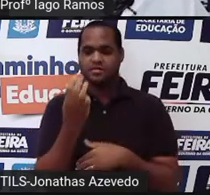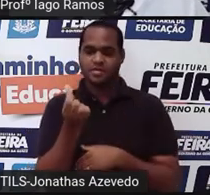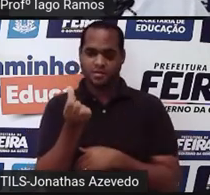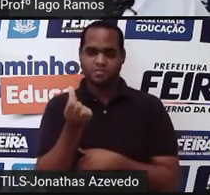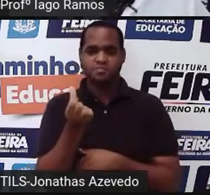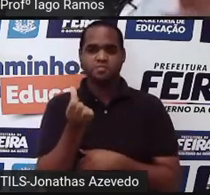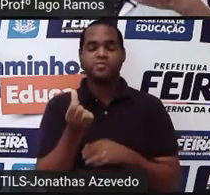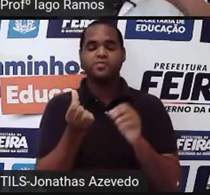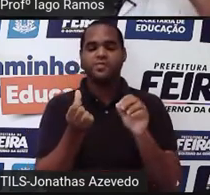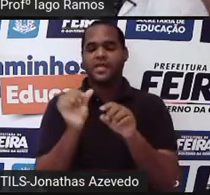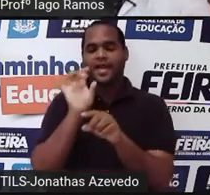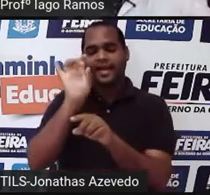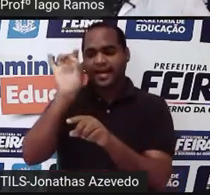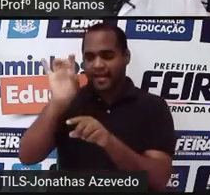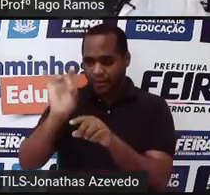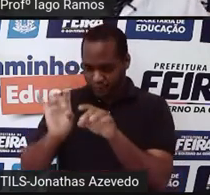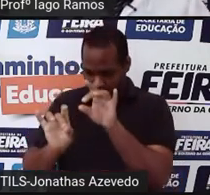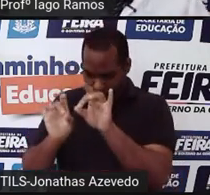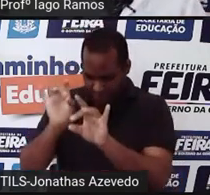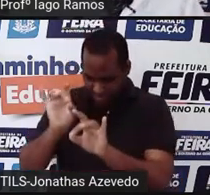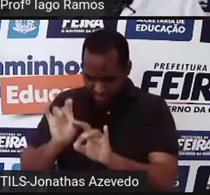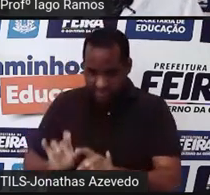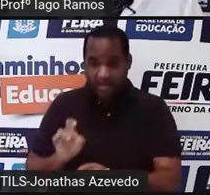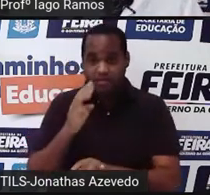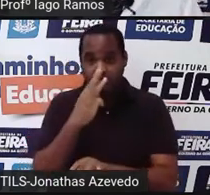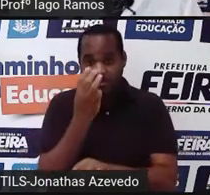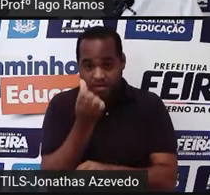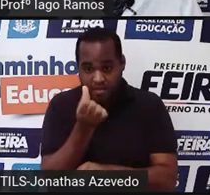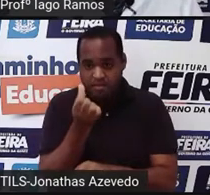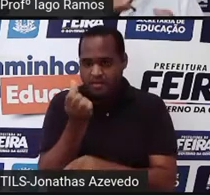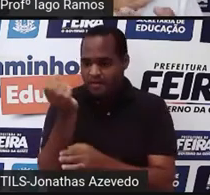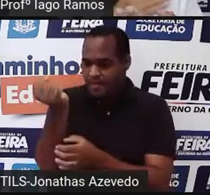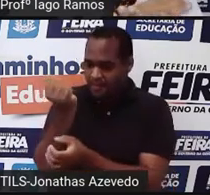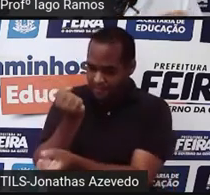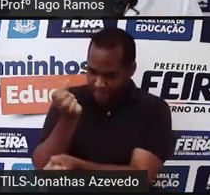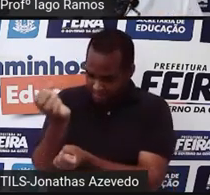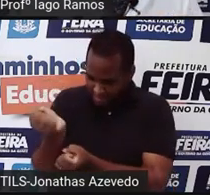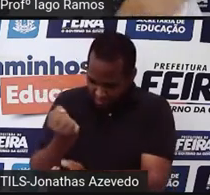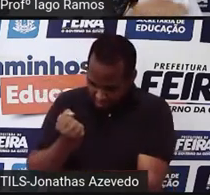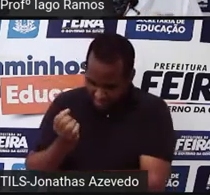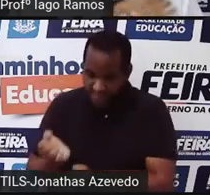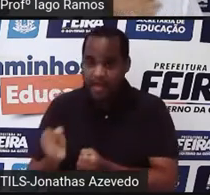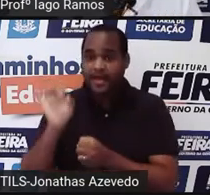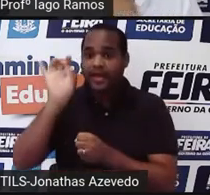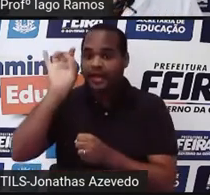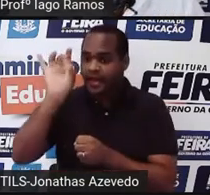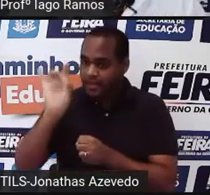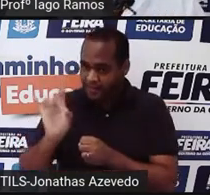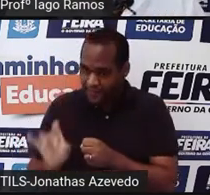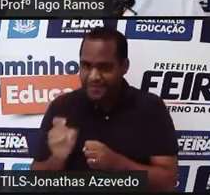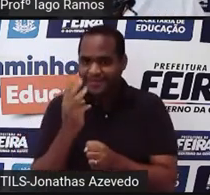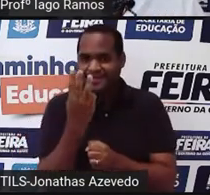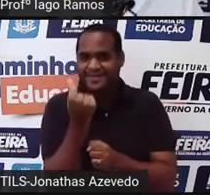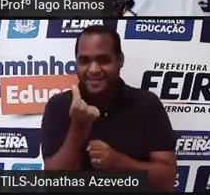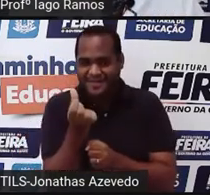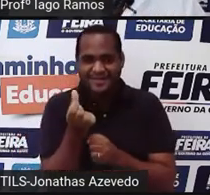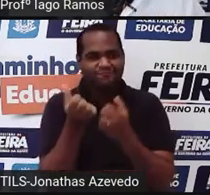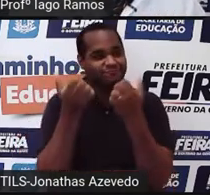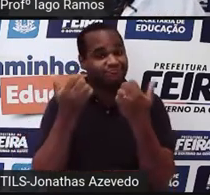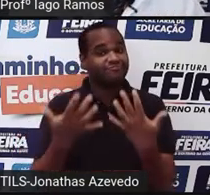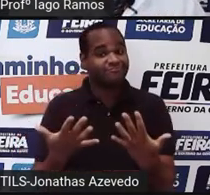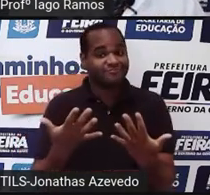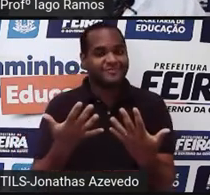Em cada uma das 36 gavetas, em cada uma das 36 gavetas,